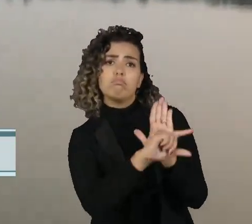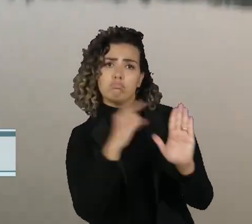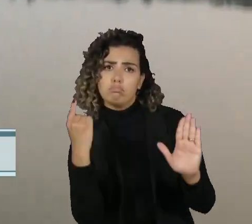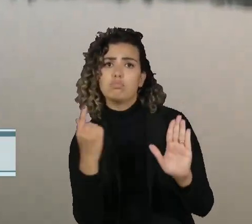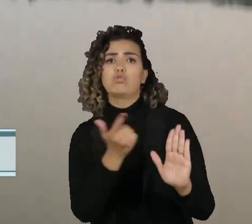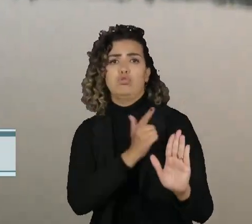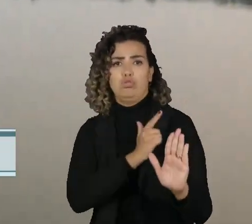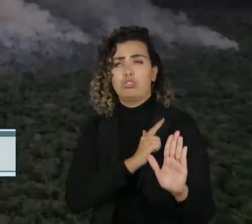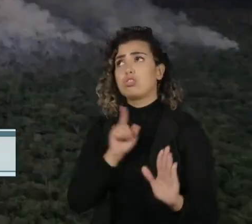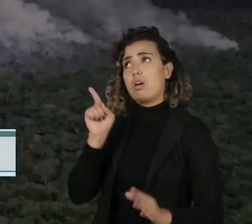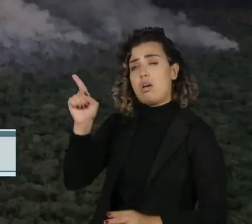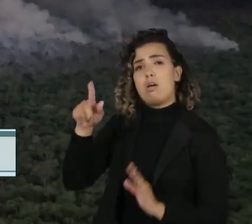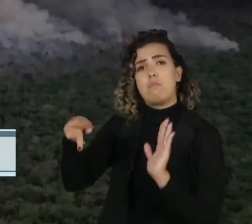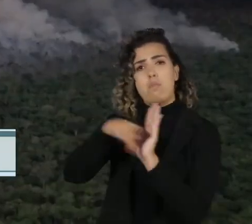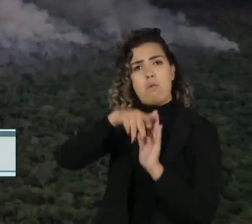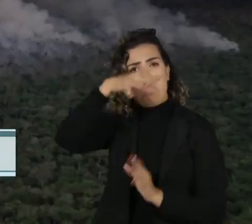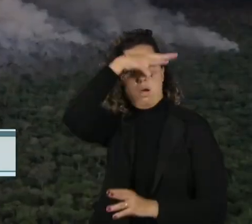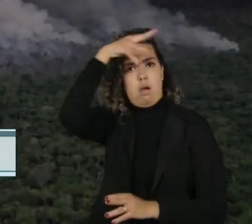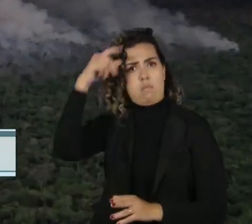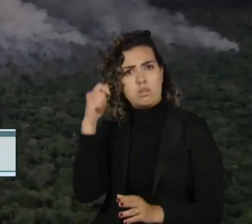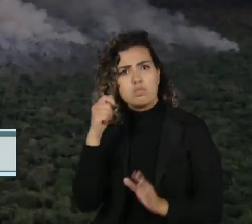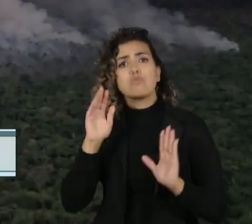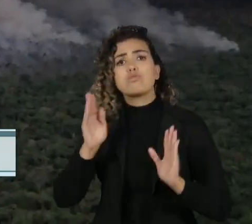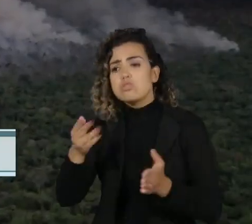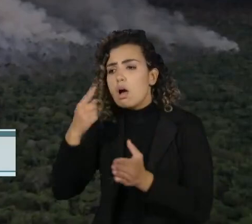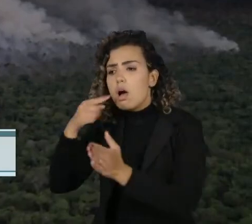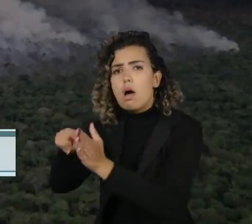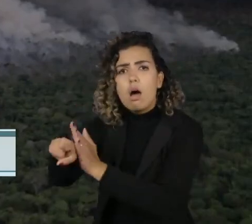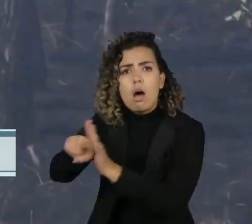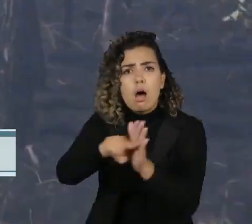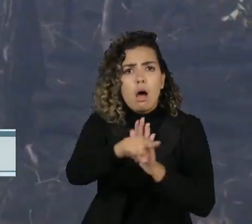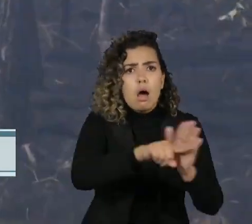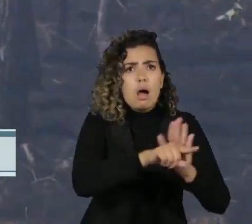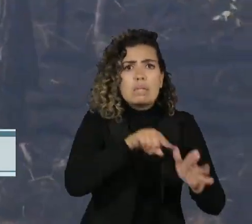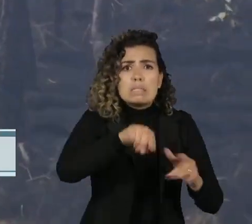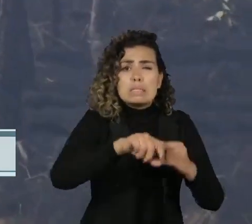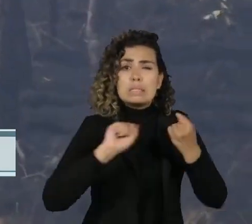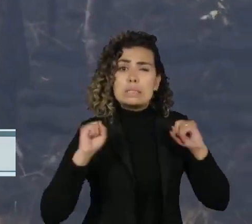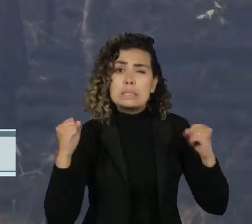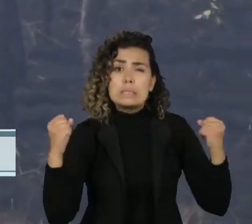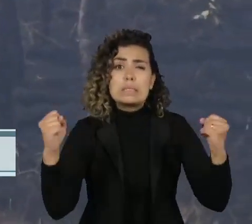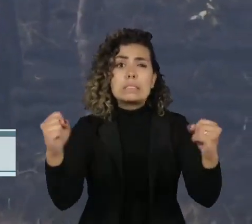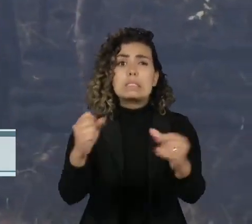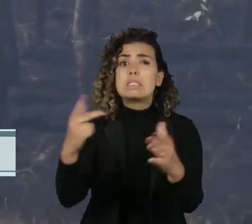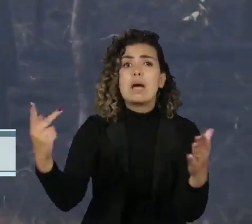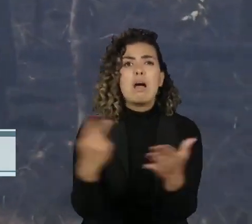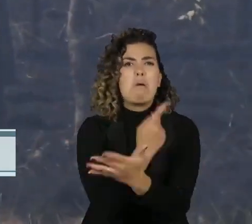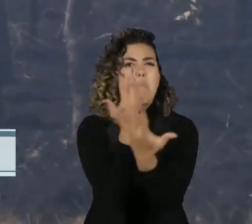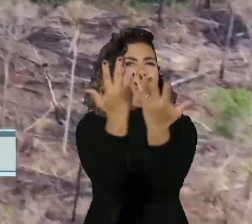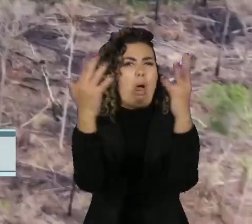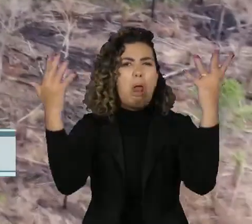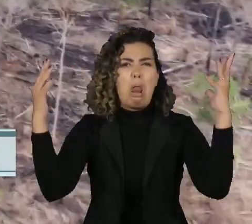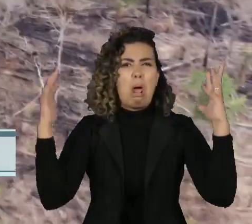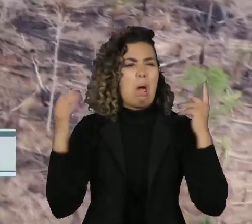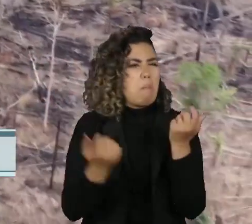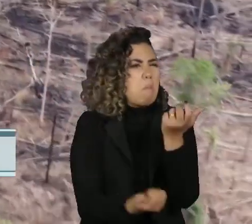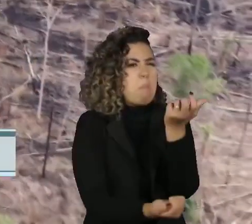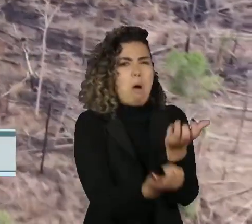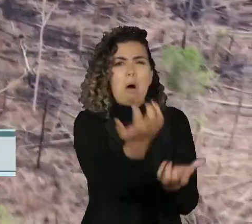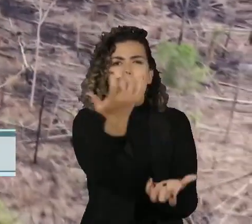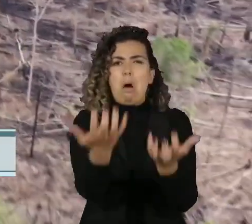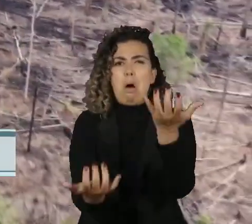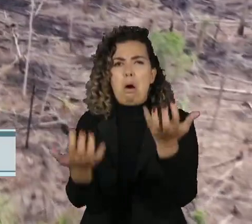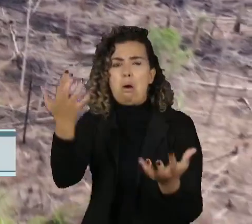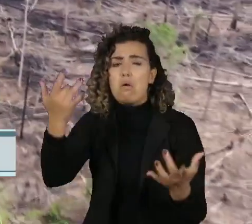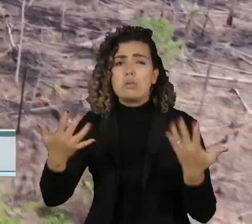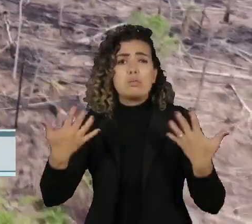Lábrea, no Amazonas. Ali é o epicentro da maior intensidade de incêndios florestais e é exatamente um